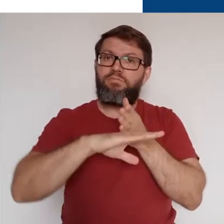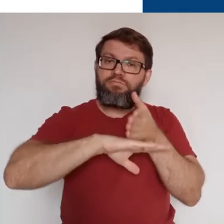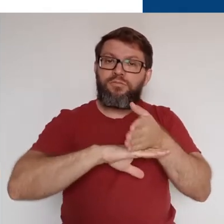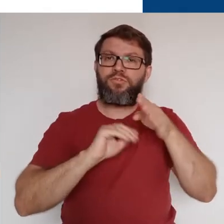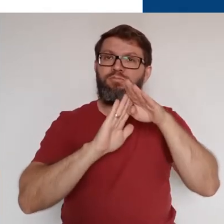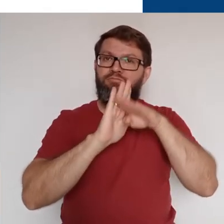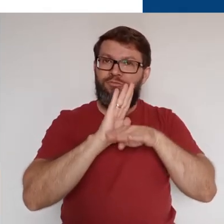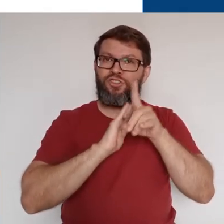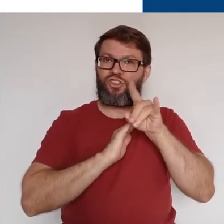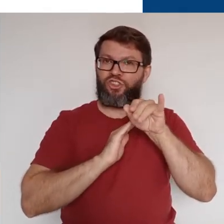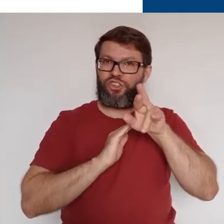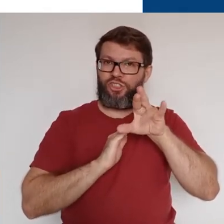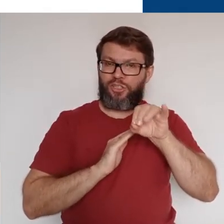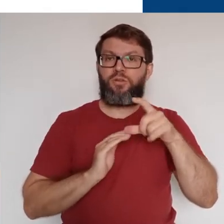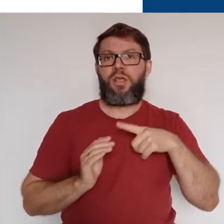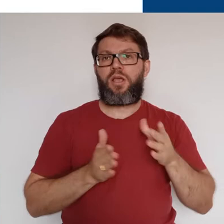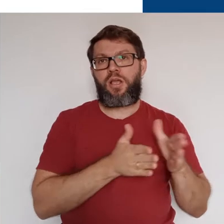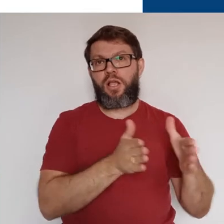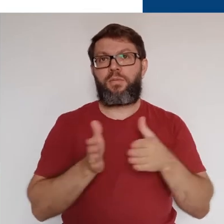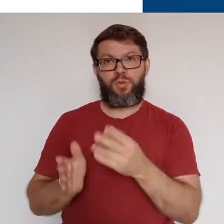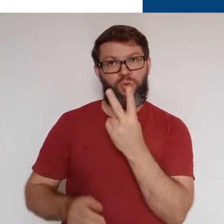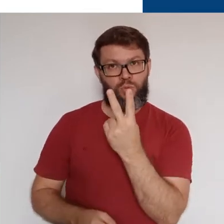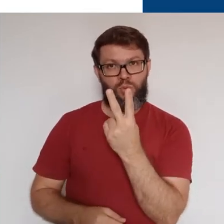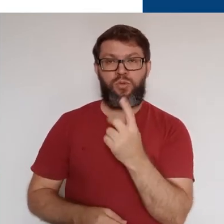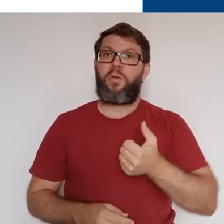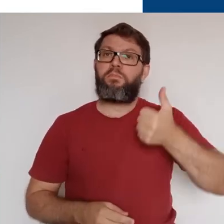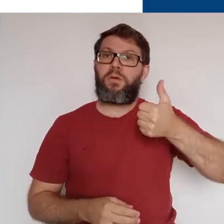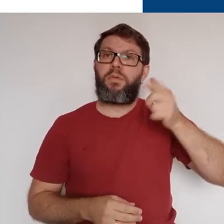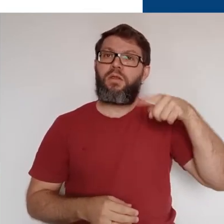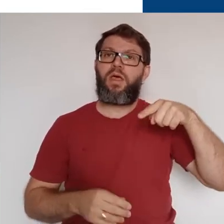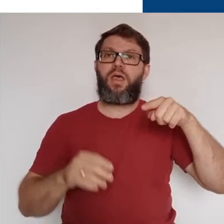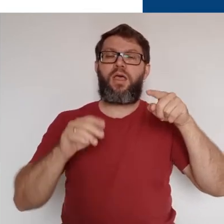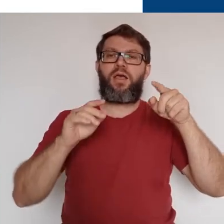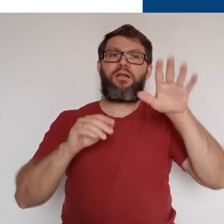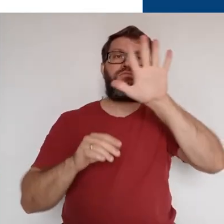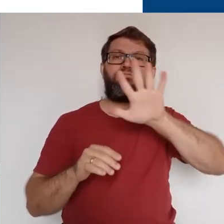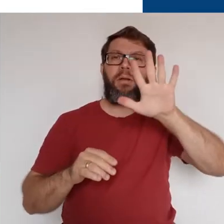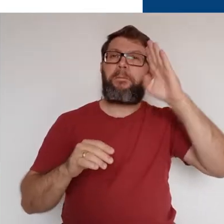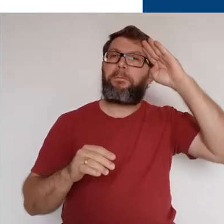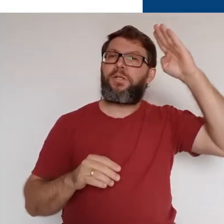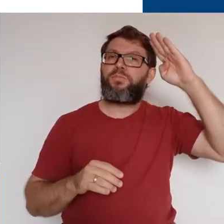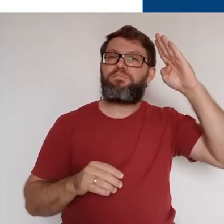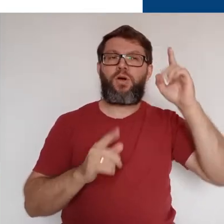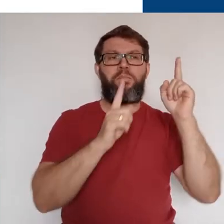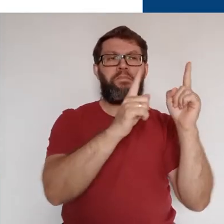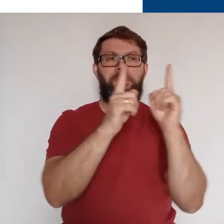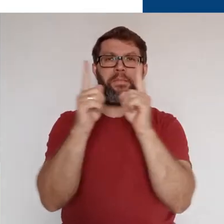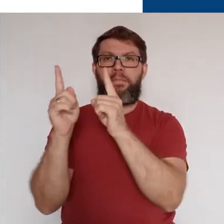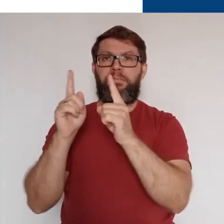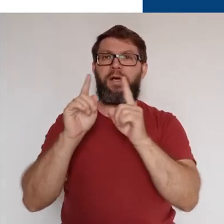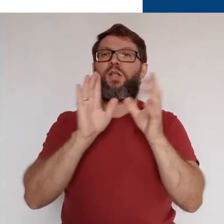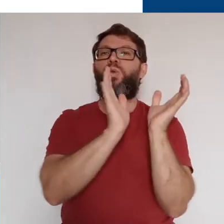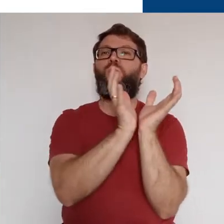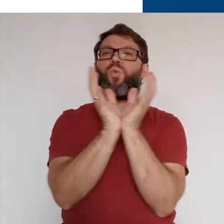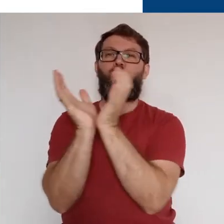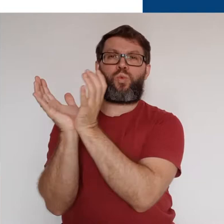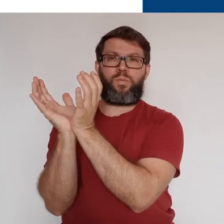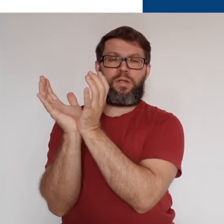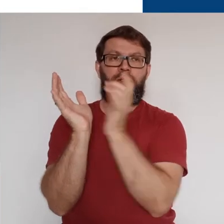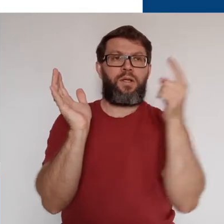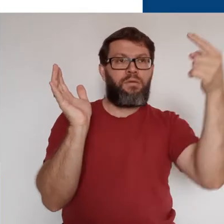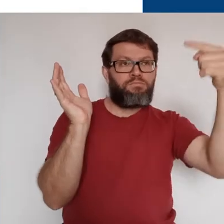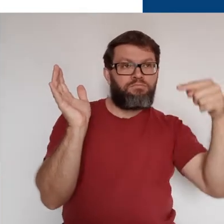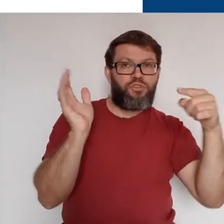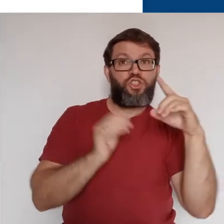acessar o Diário de Classe, temos dois caminhos possíveis. O primeiro deles, na tela inicial, está no card da sua turma.